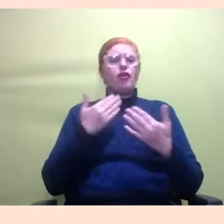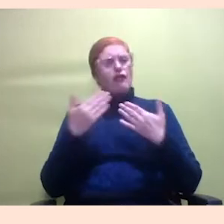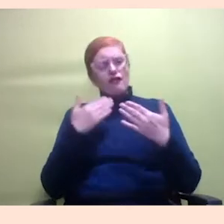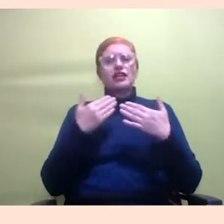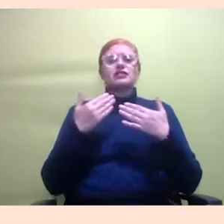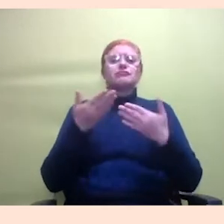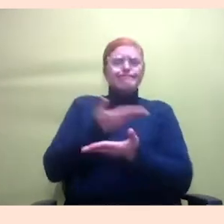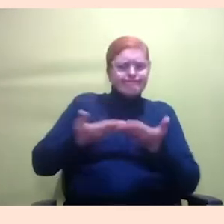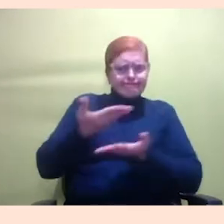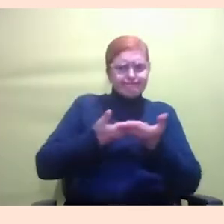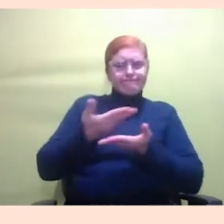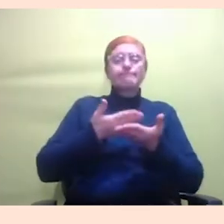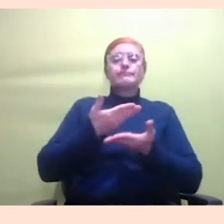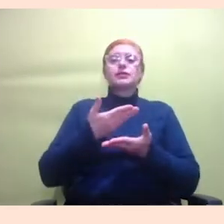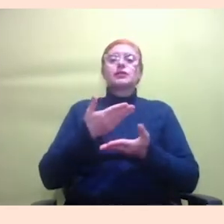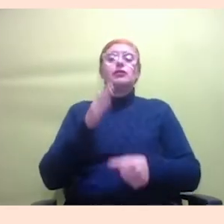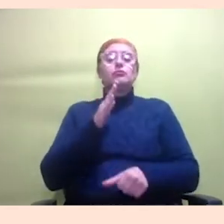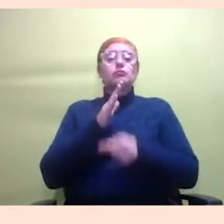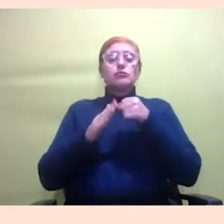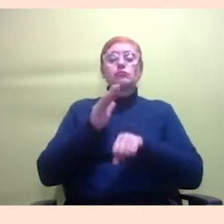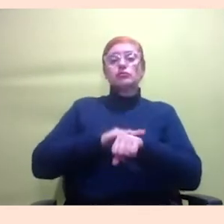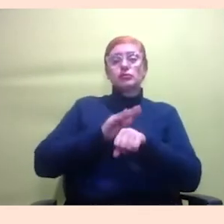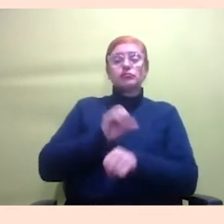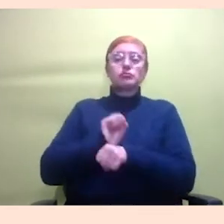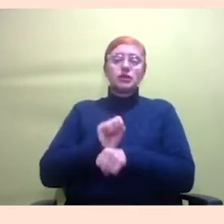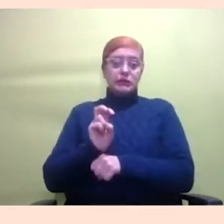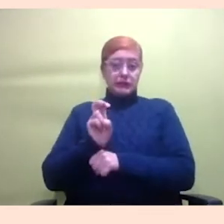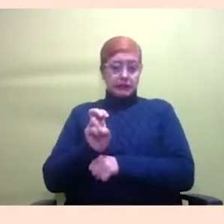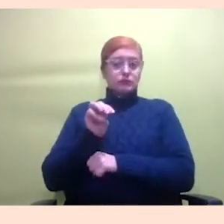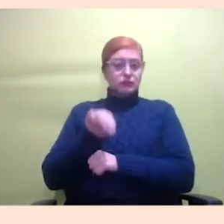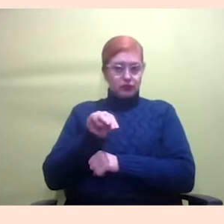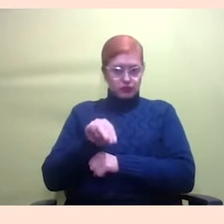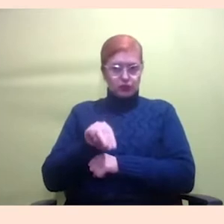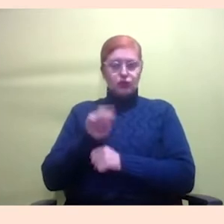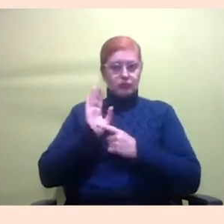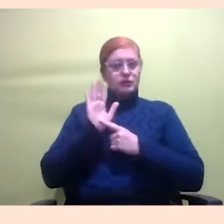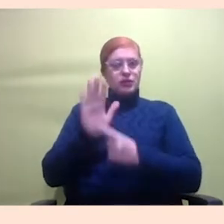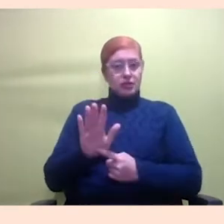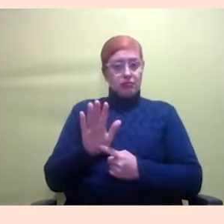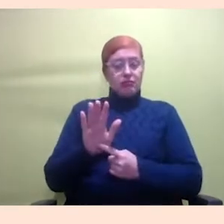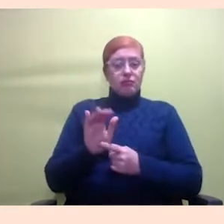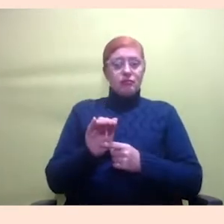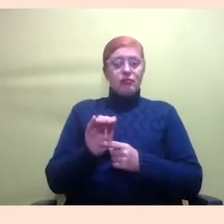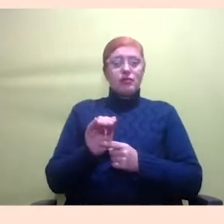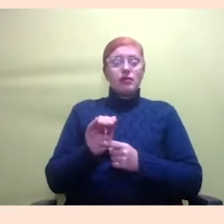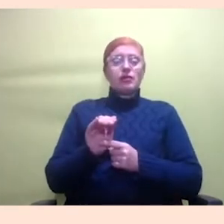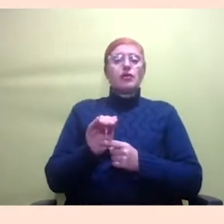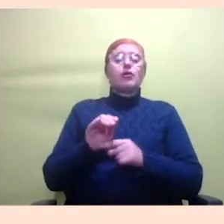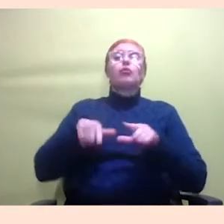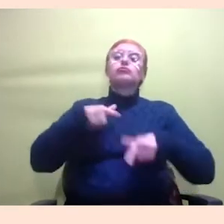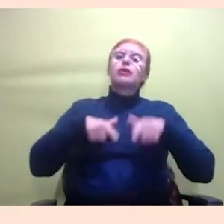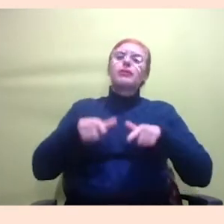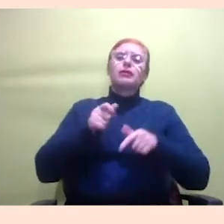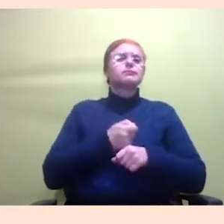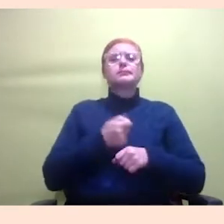primeiro momento, vocês terão cinco minutos para apresentar qual é o trabalho que vocês